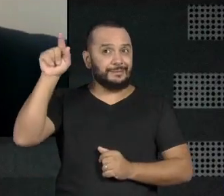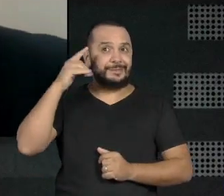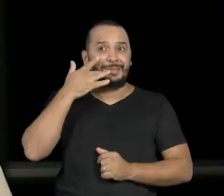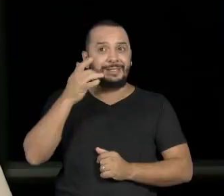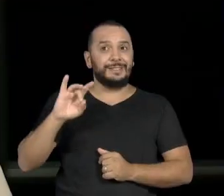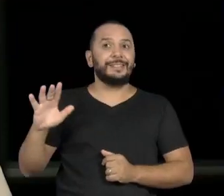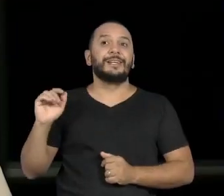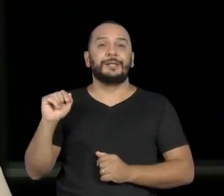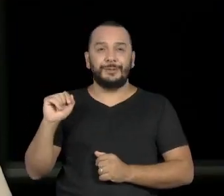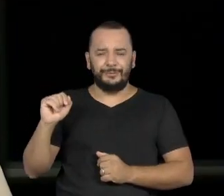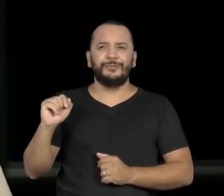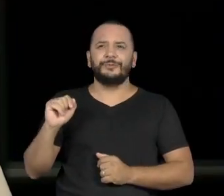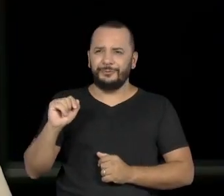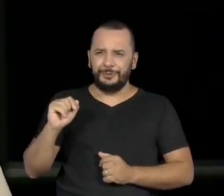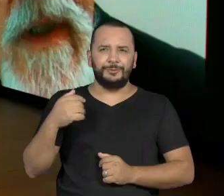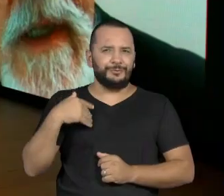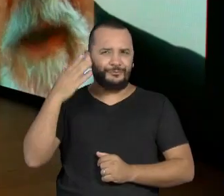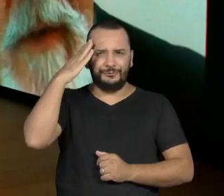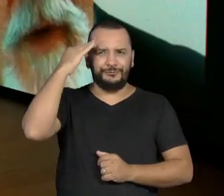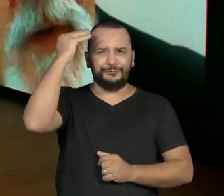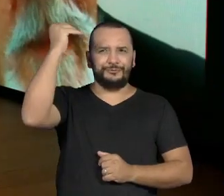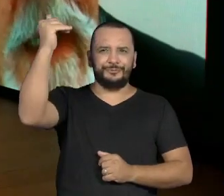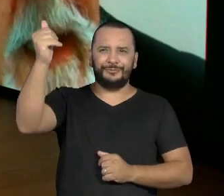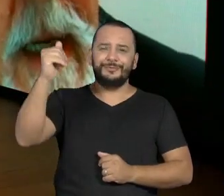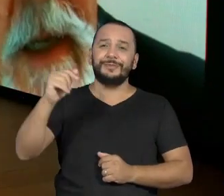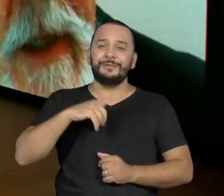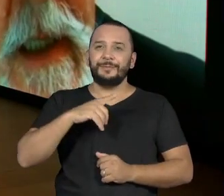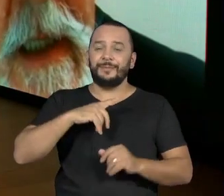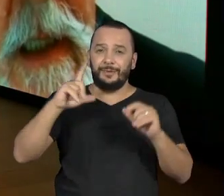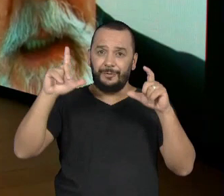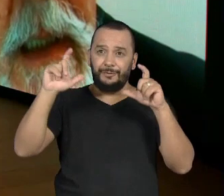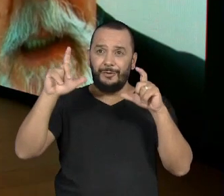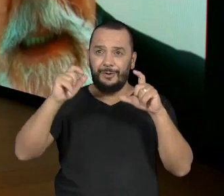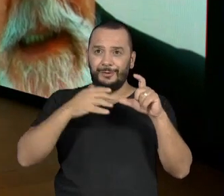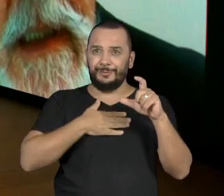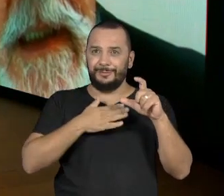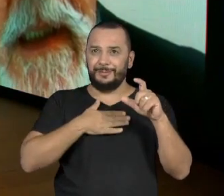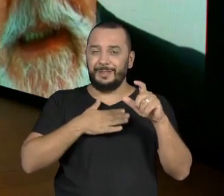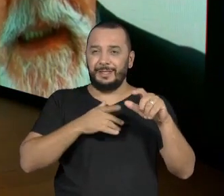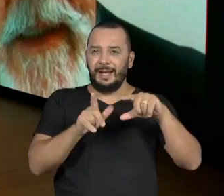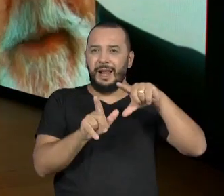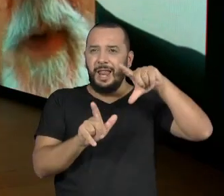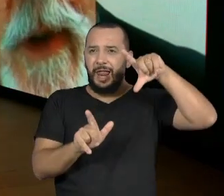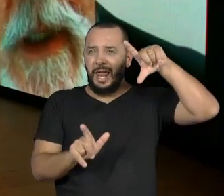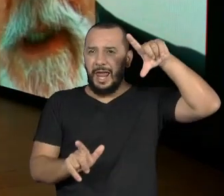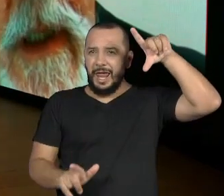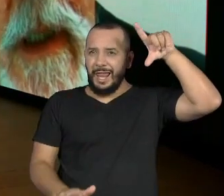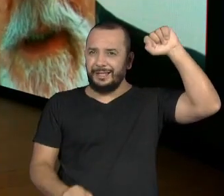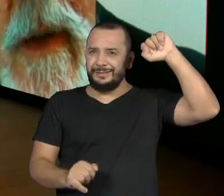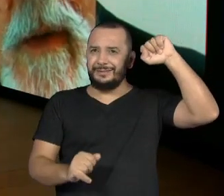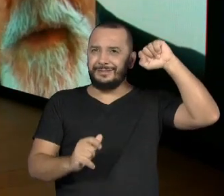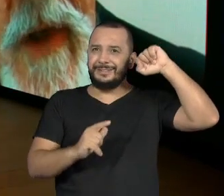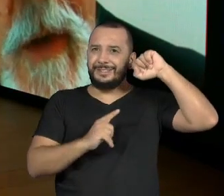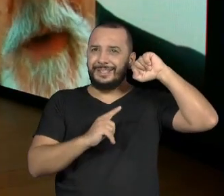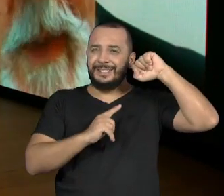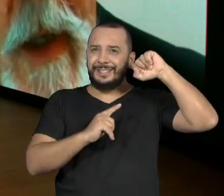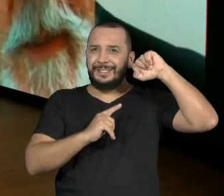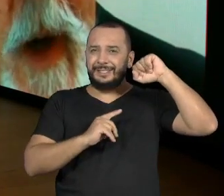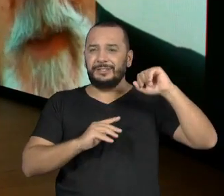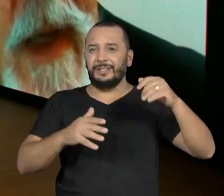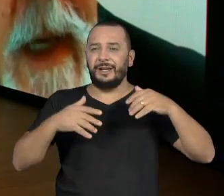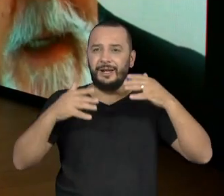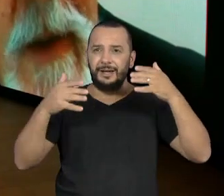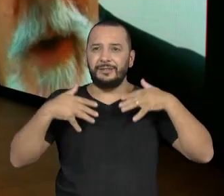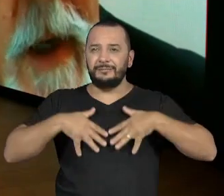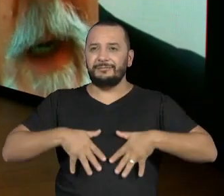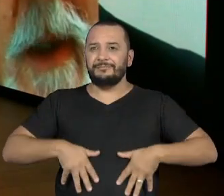Foi um sucesso mesmo, viu? Tem uma foto minha, grande, lá na... Na tribuna. É. Vestido de perna